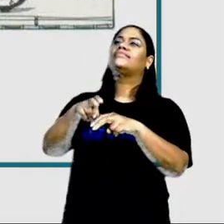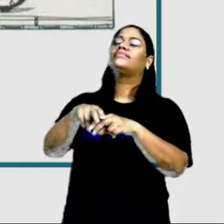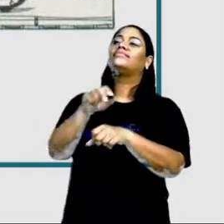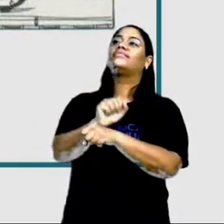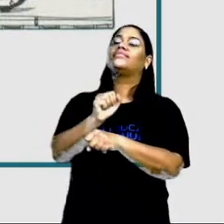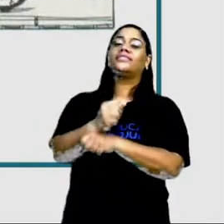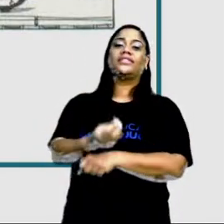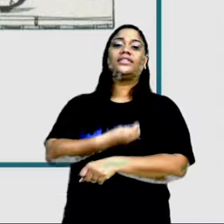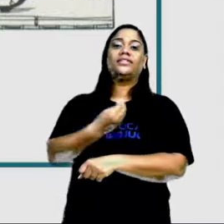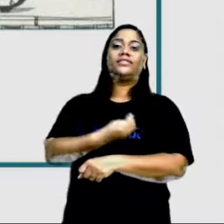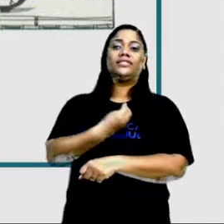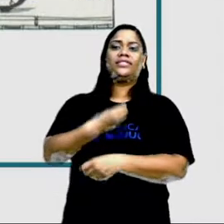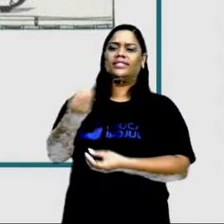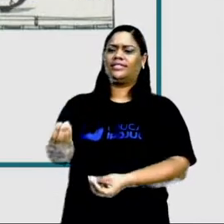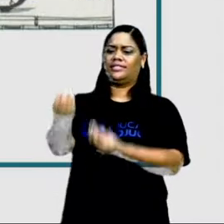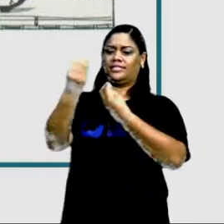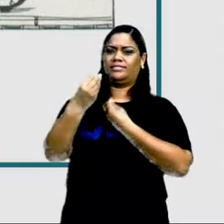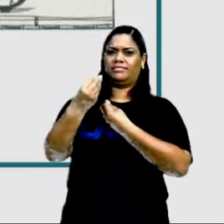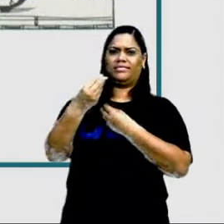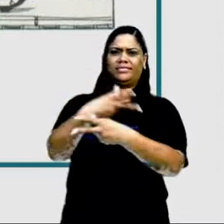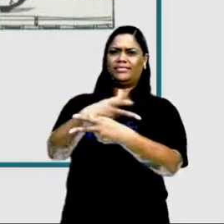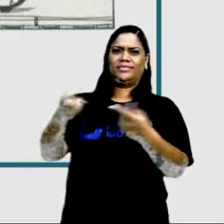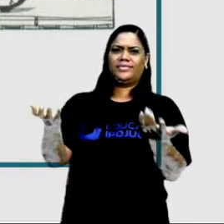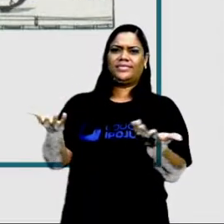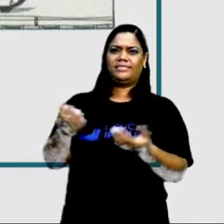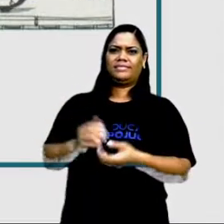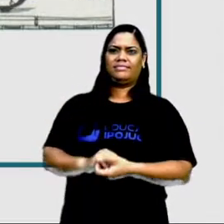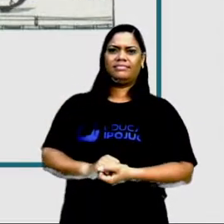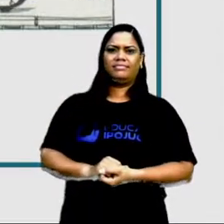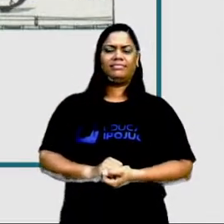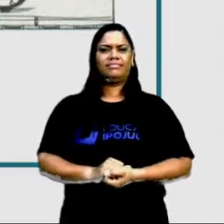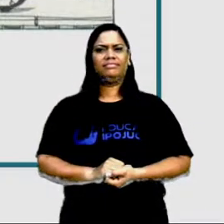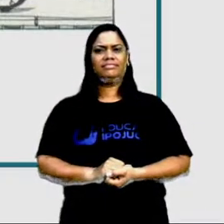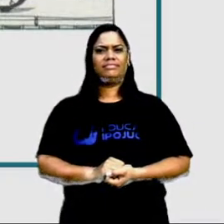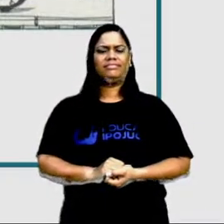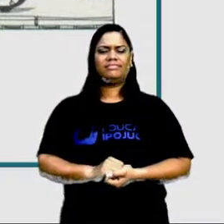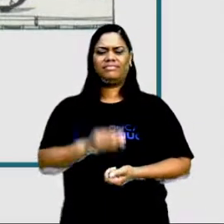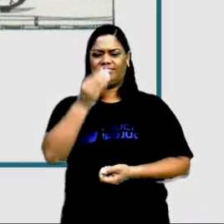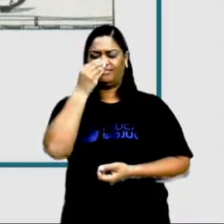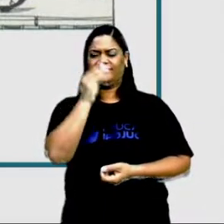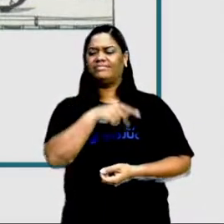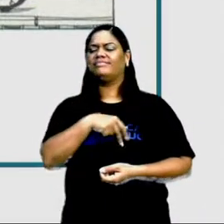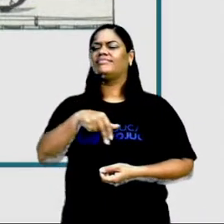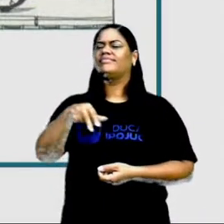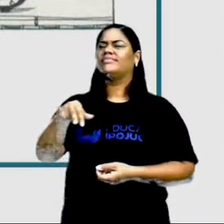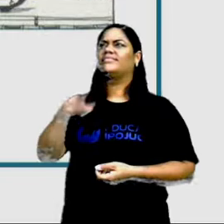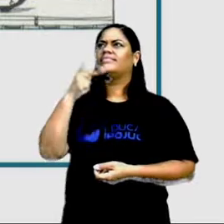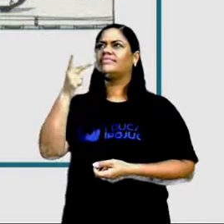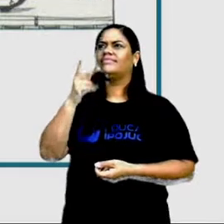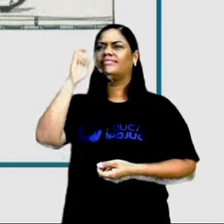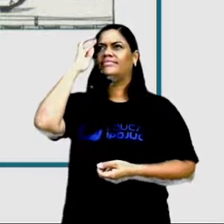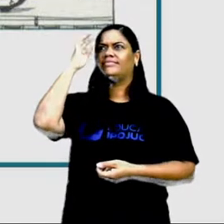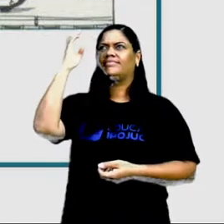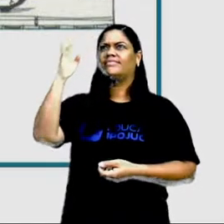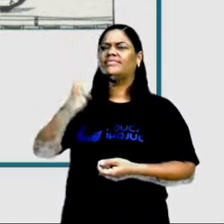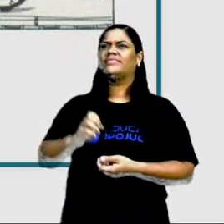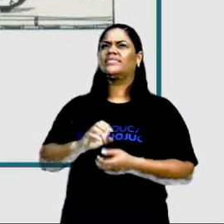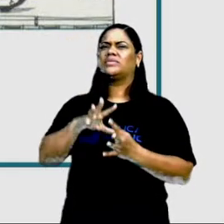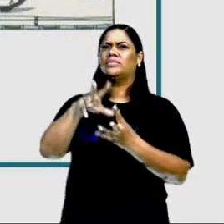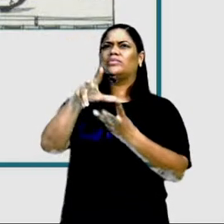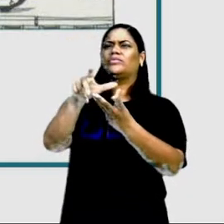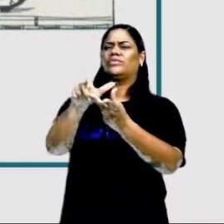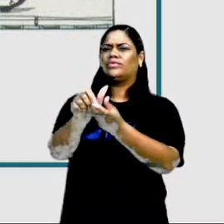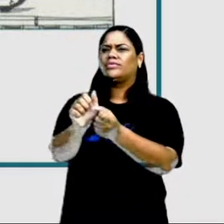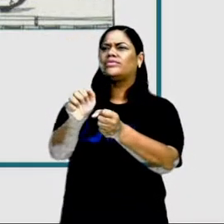esperando que a vida me dá alguma coisa. E aí ela desiste e vai embora. E aí fala, será que o